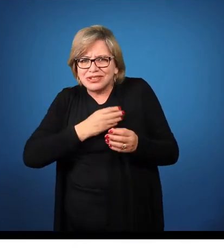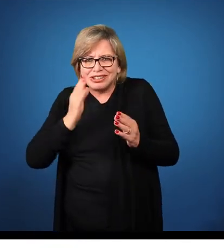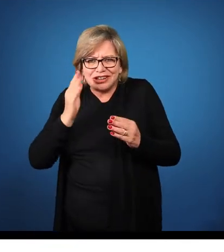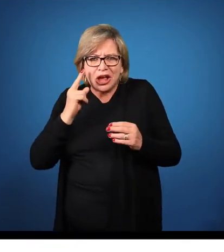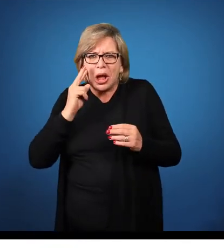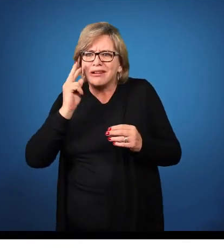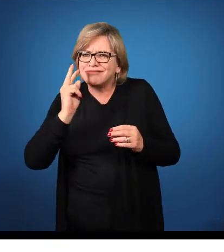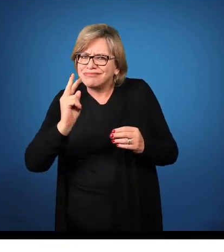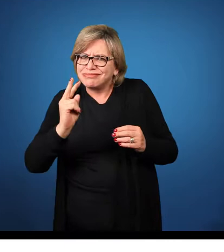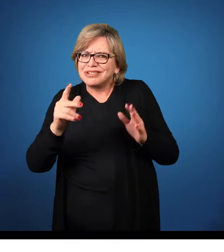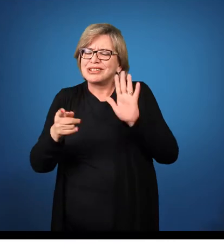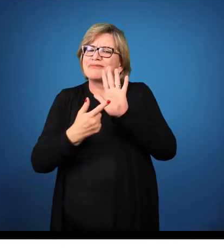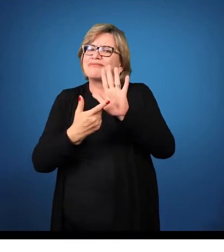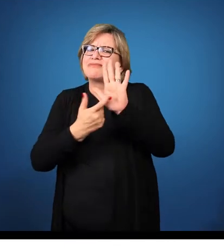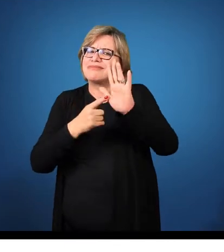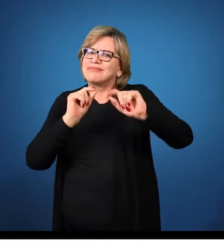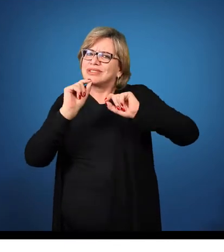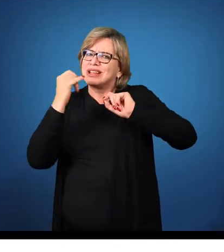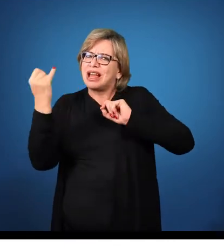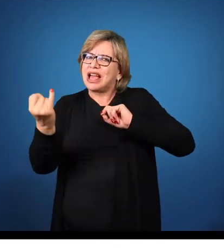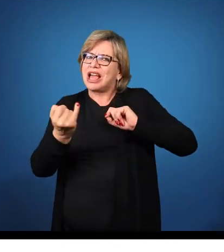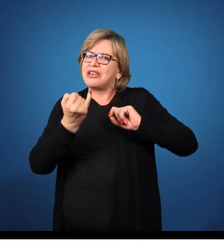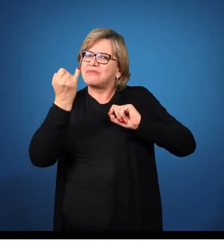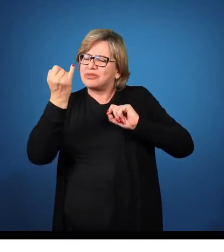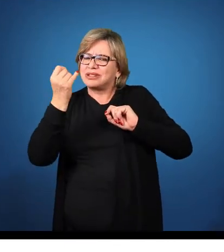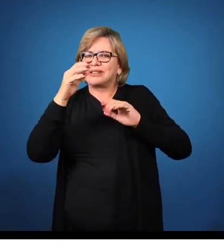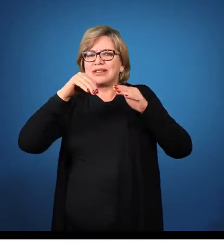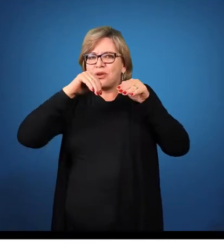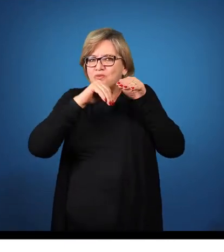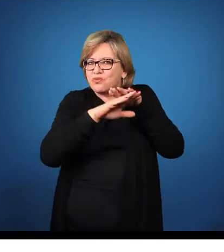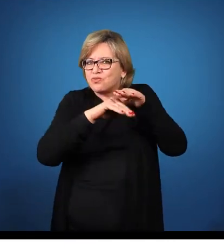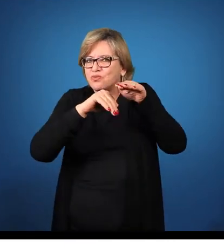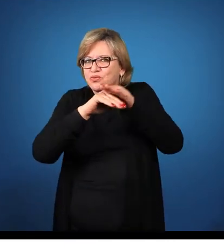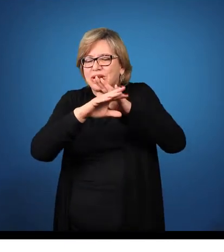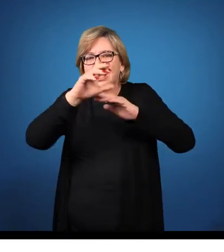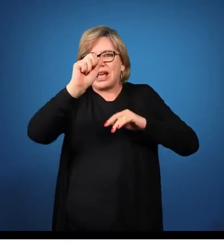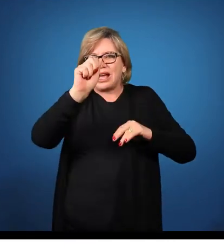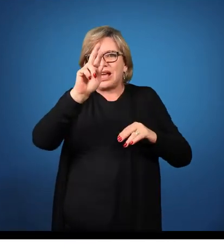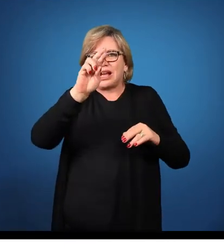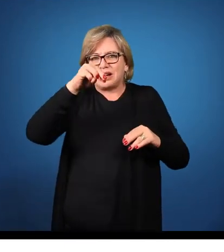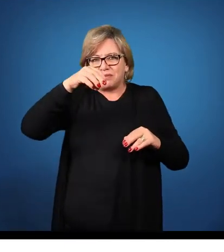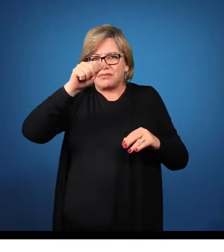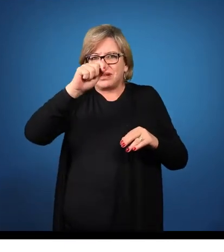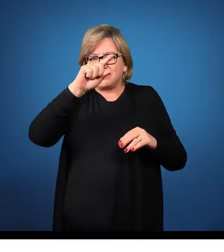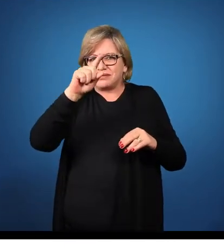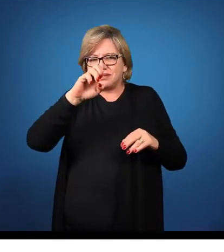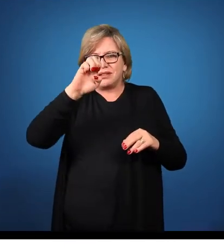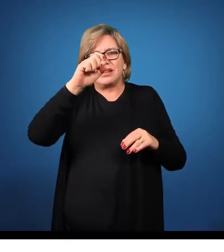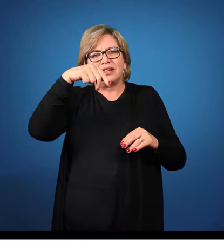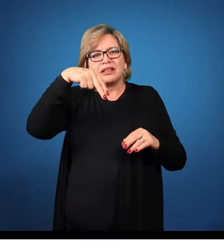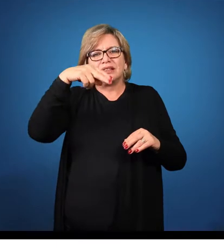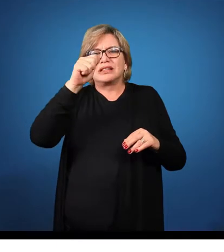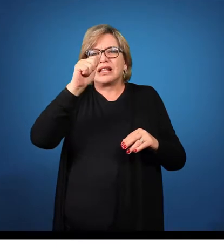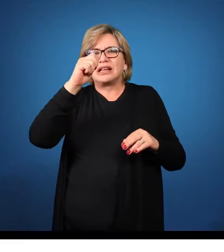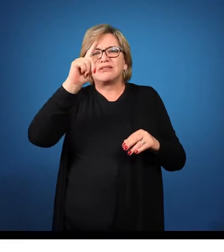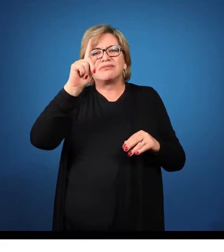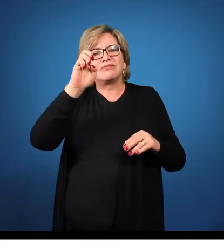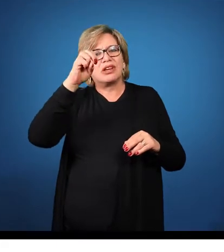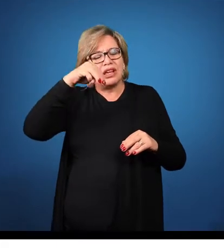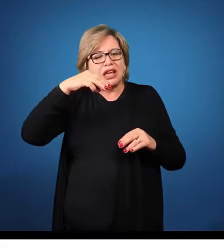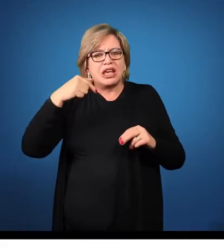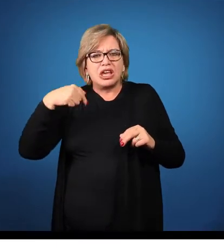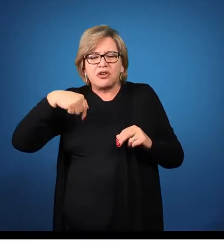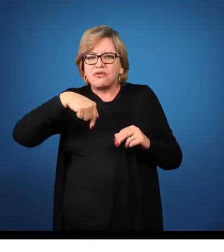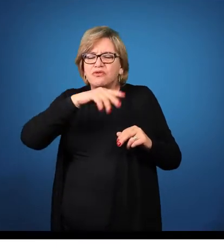presenciei, e que retrata a importância da armazenagem. Eu estava em Curitiba, e lá em um